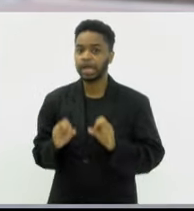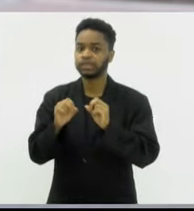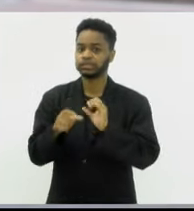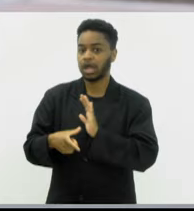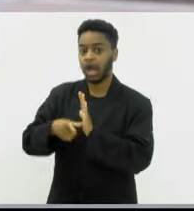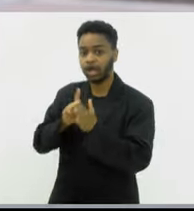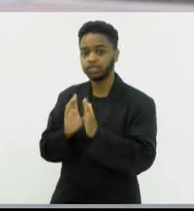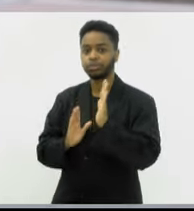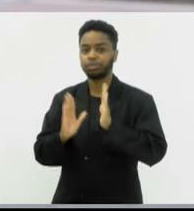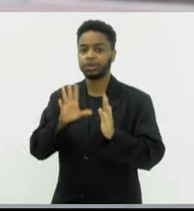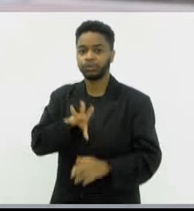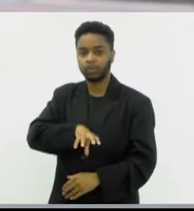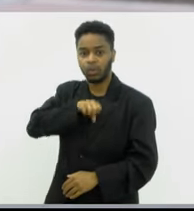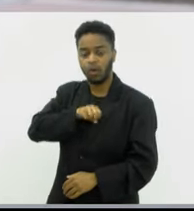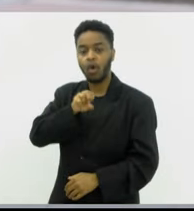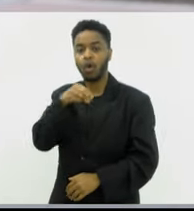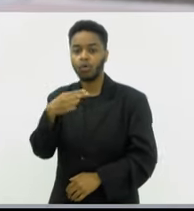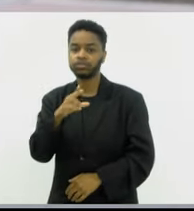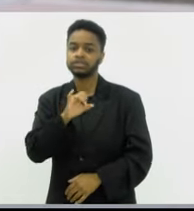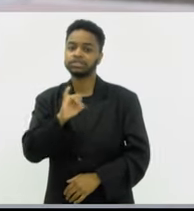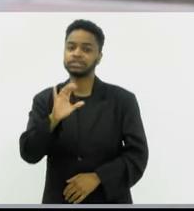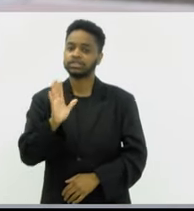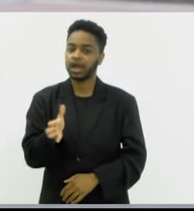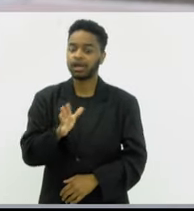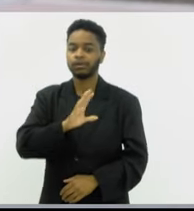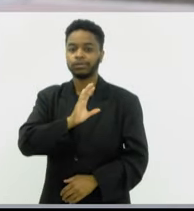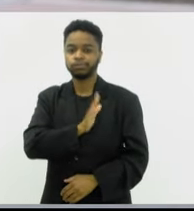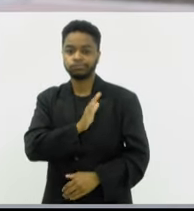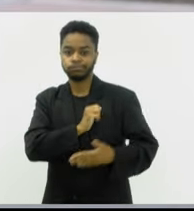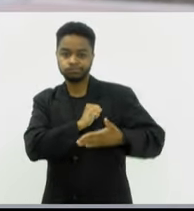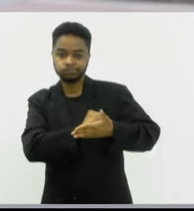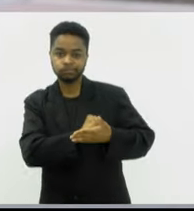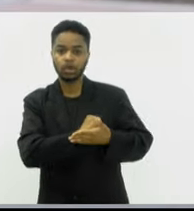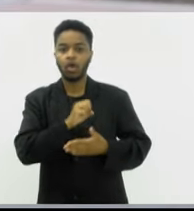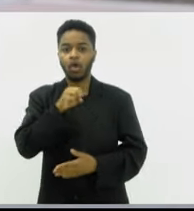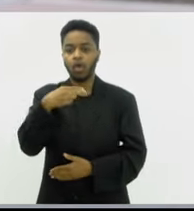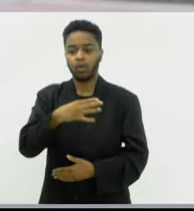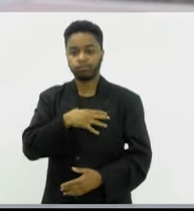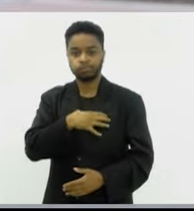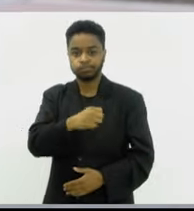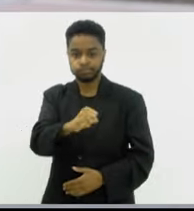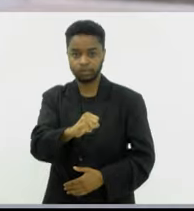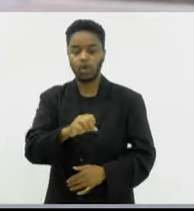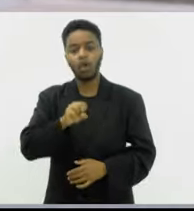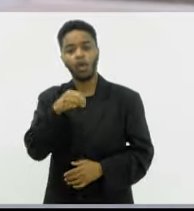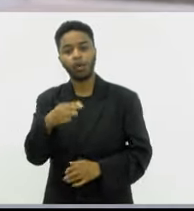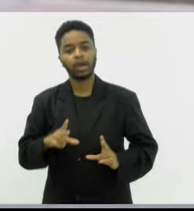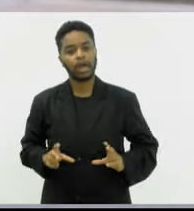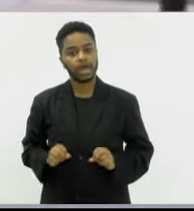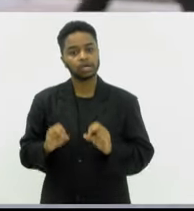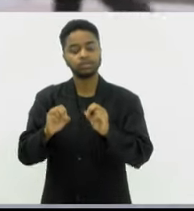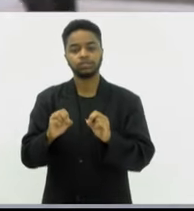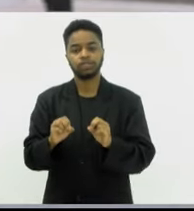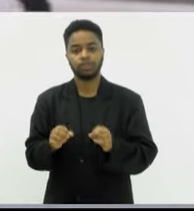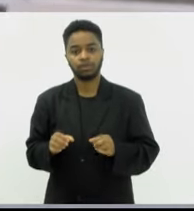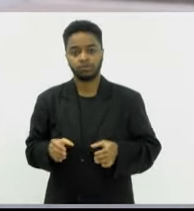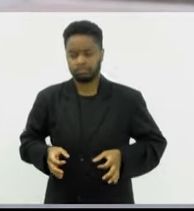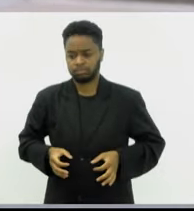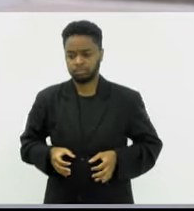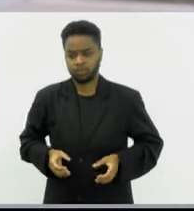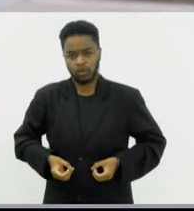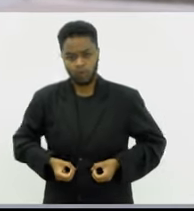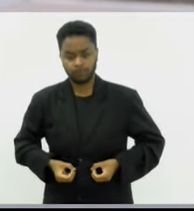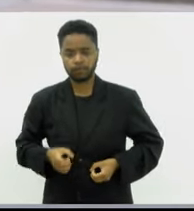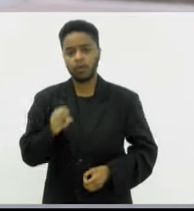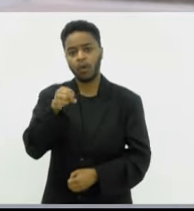mulheres que já tiveram AVC, infarto, que tenham câncer de ovário, ou tiveram câncer de ovário hormônio